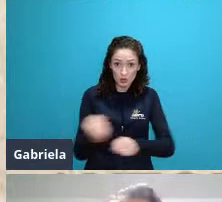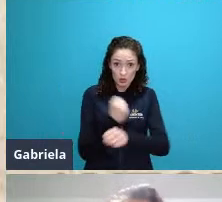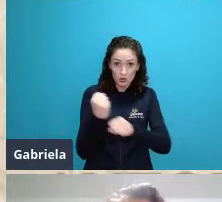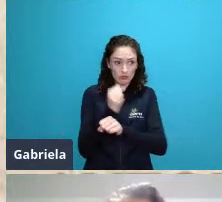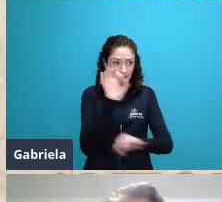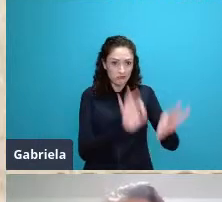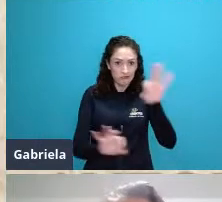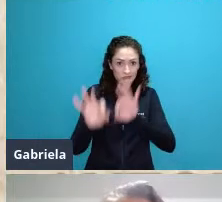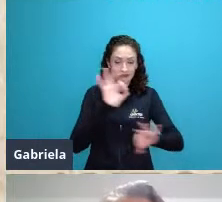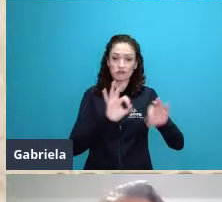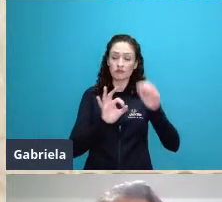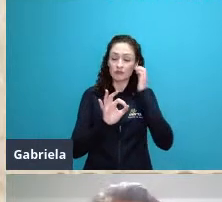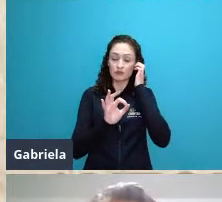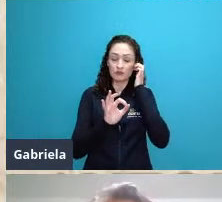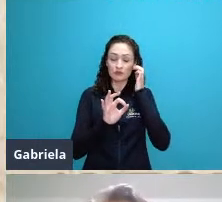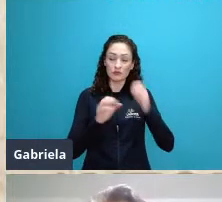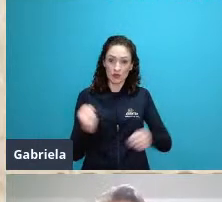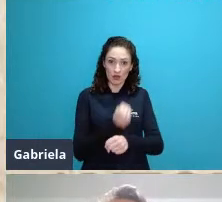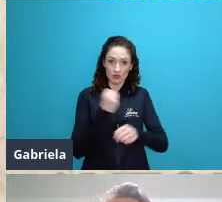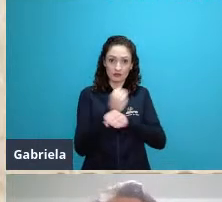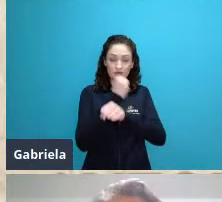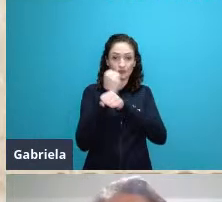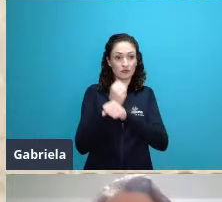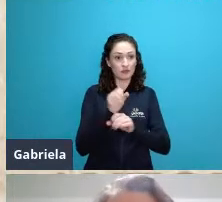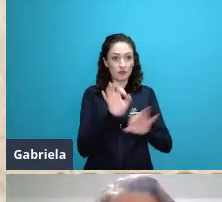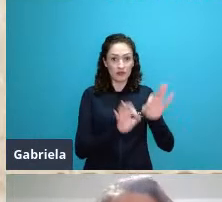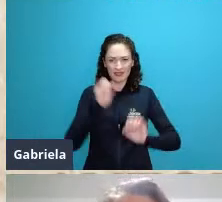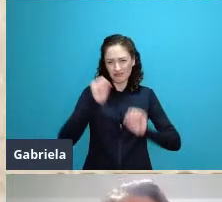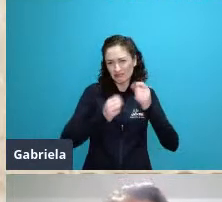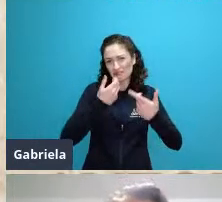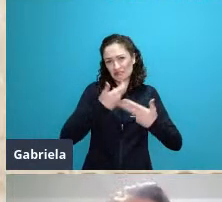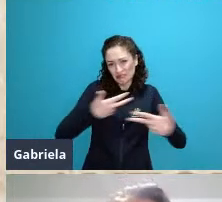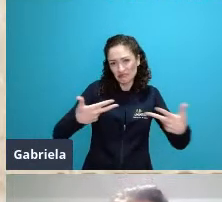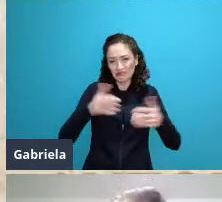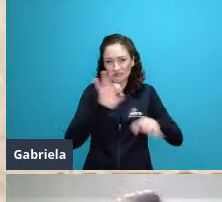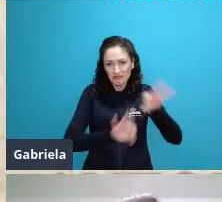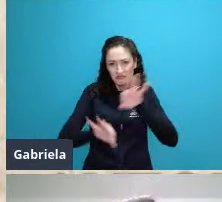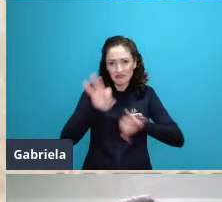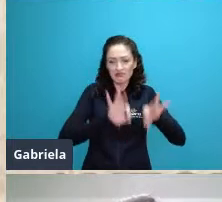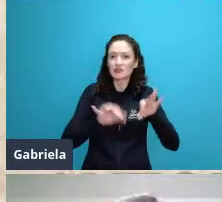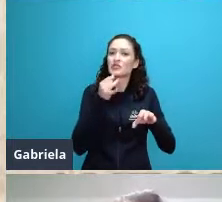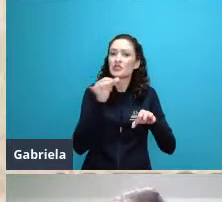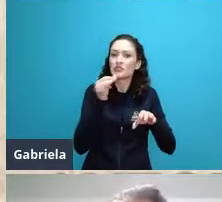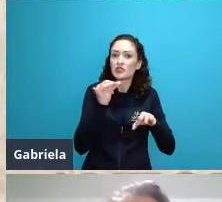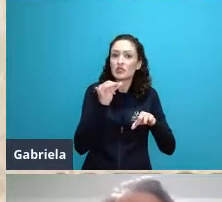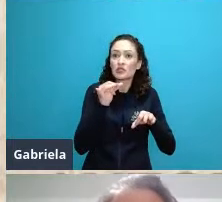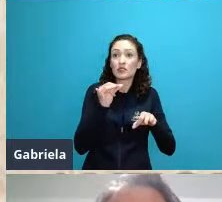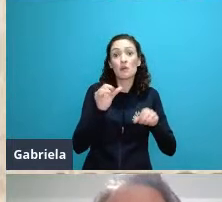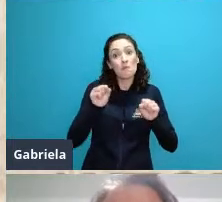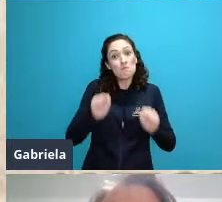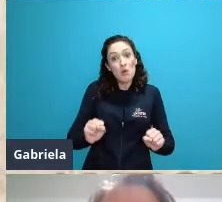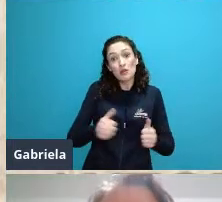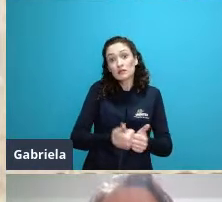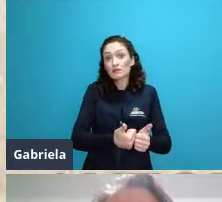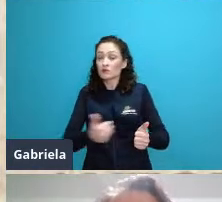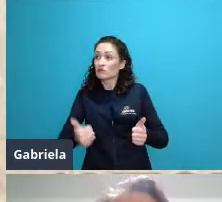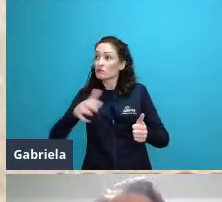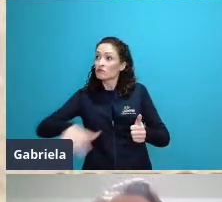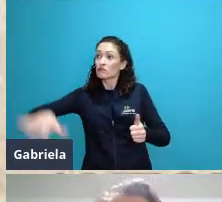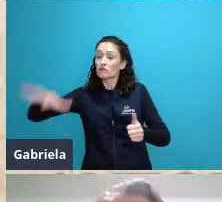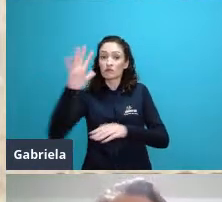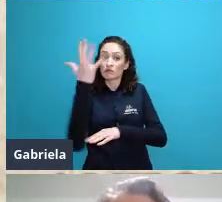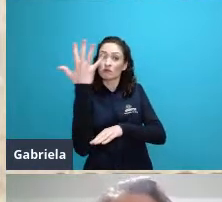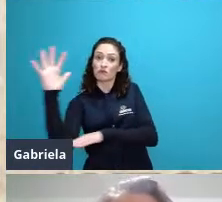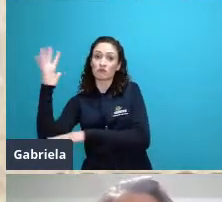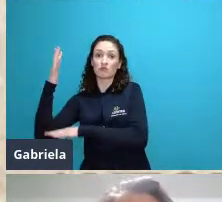influenciar a biodiversidade local e do quanto ele está influenciando e aí pode passar na próxima slide o ODUM